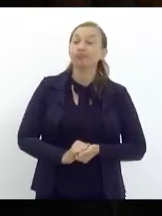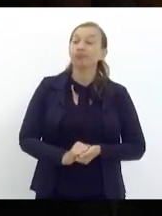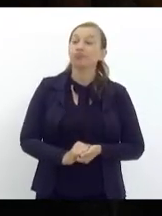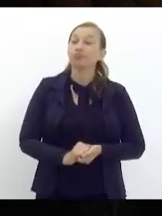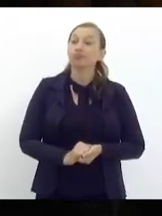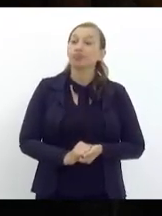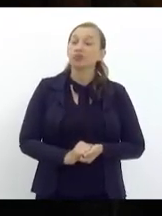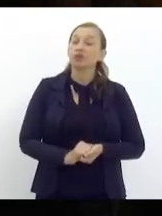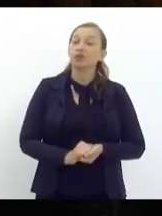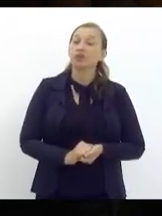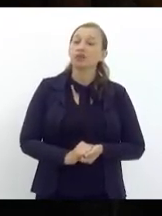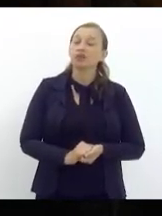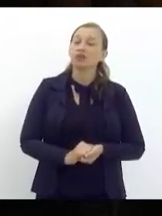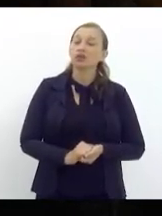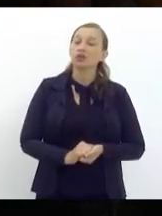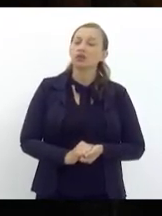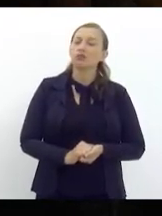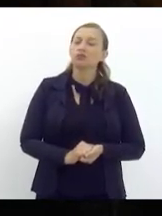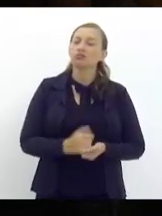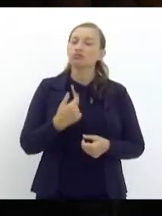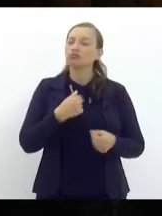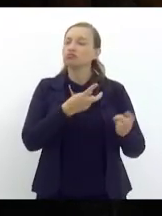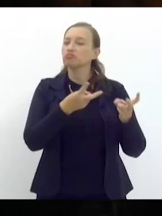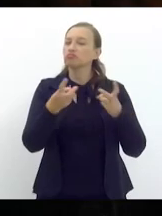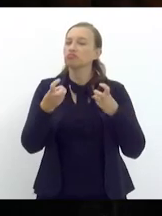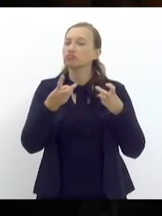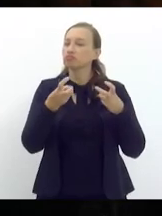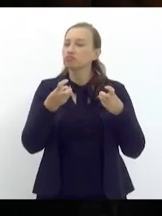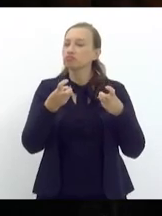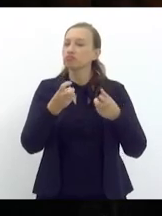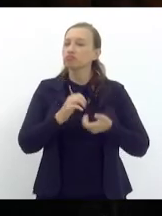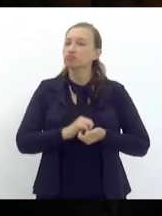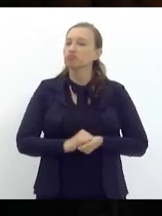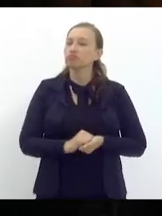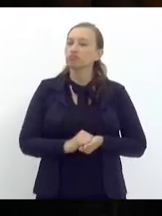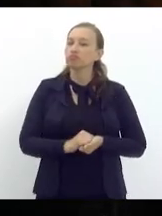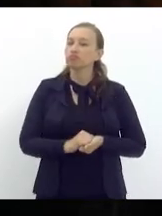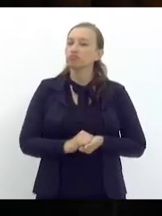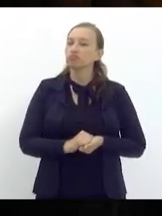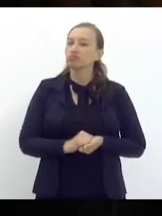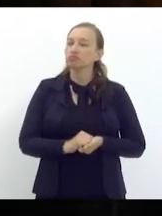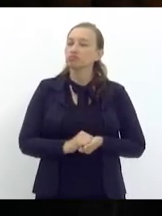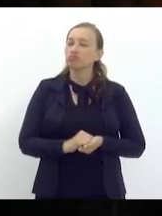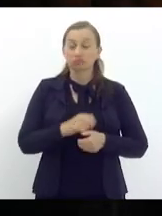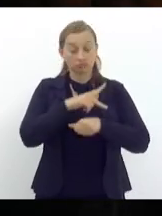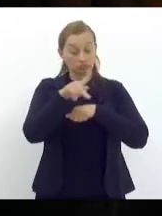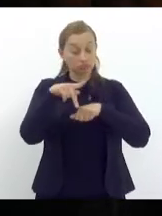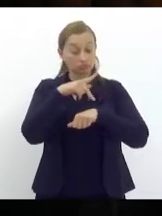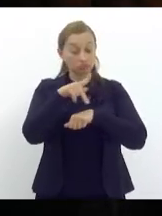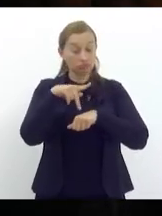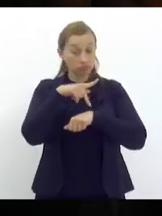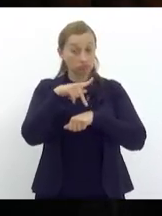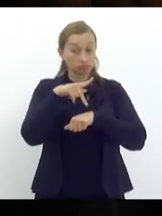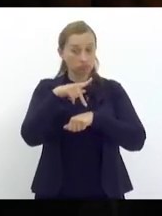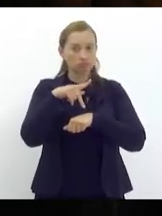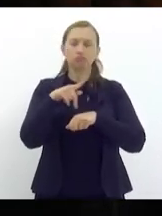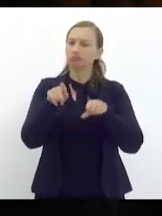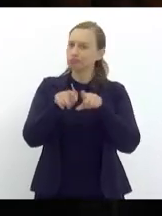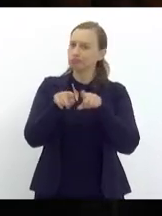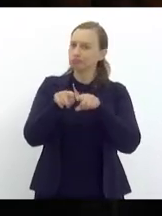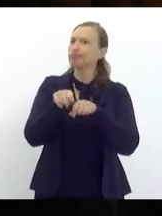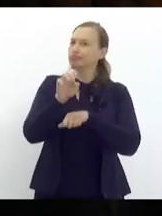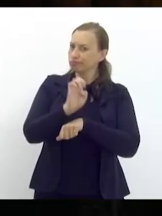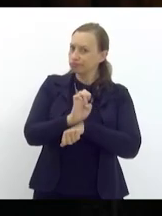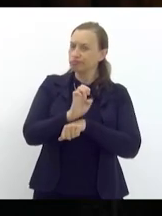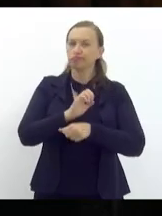porque eu verifico que no no nosso país e no nosso estado especial